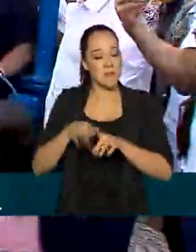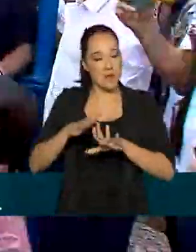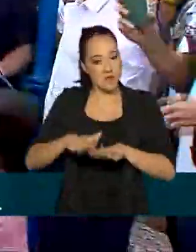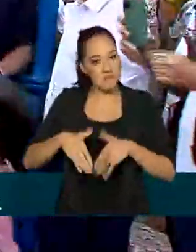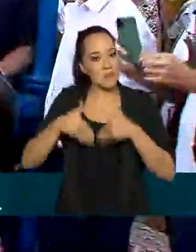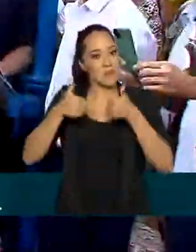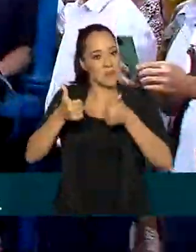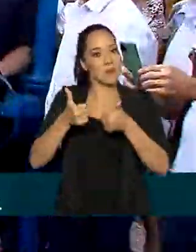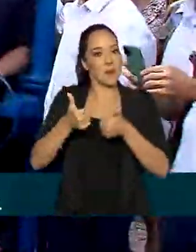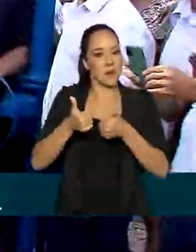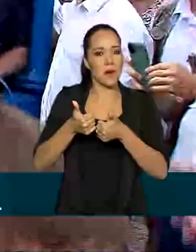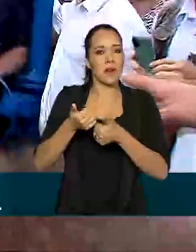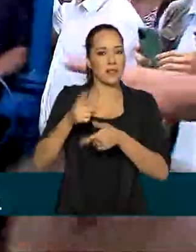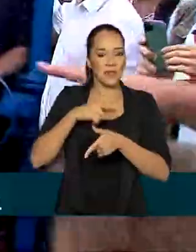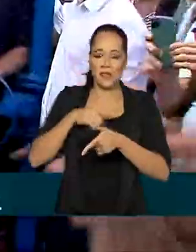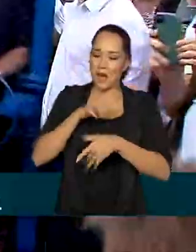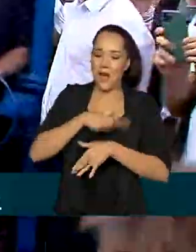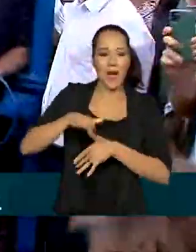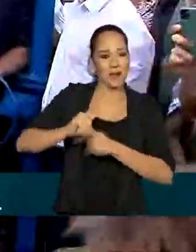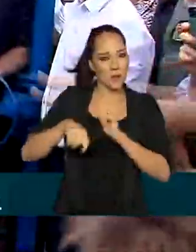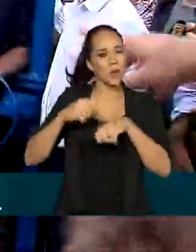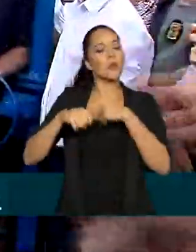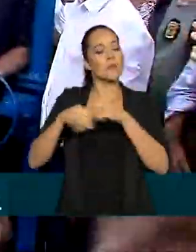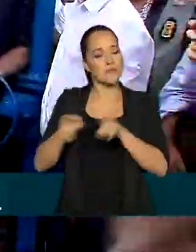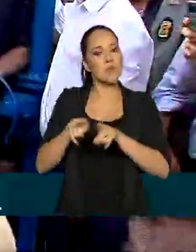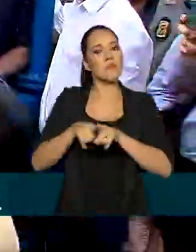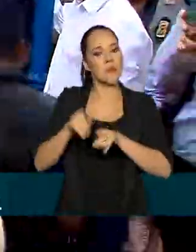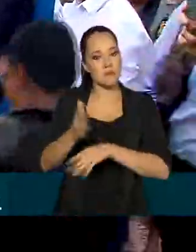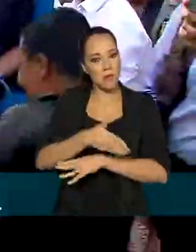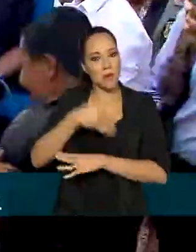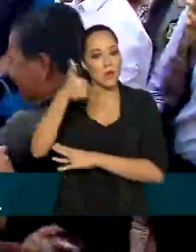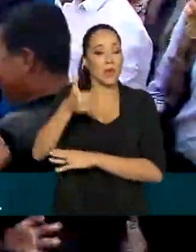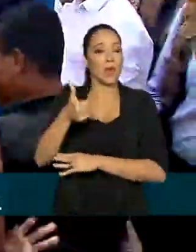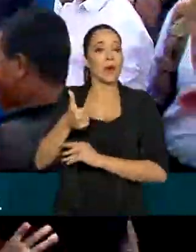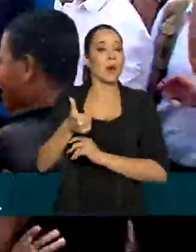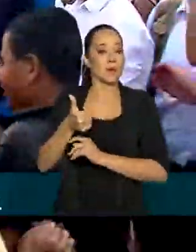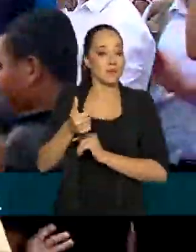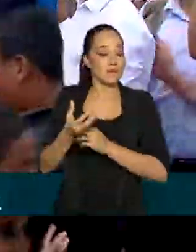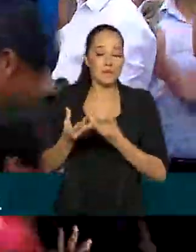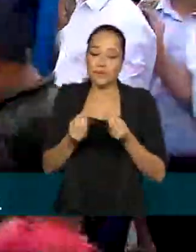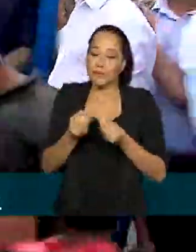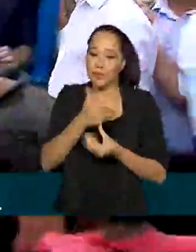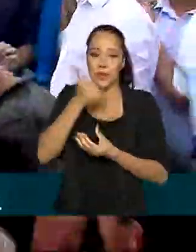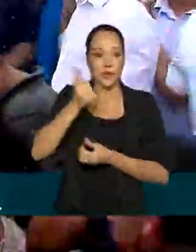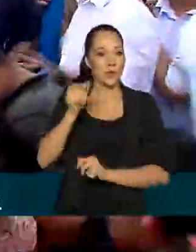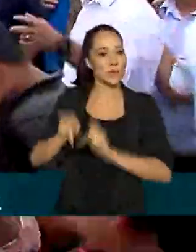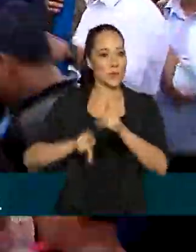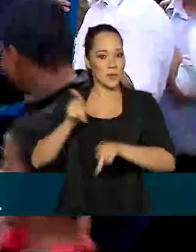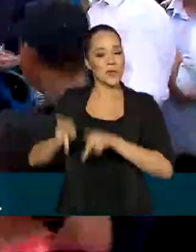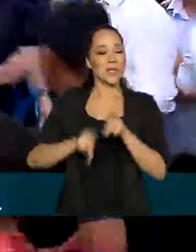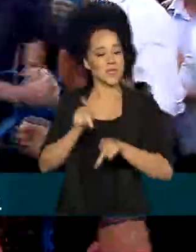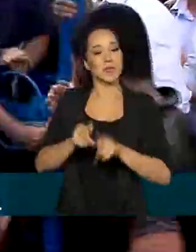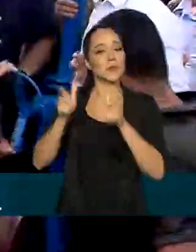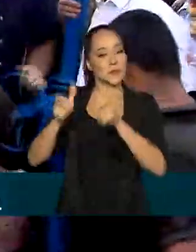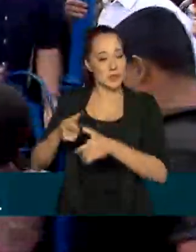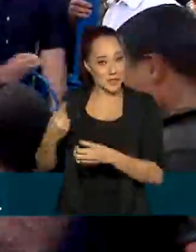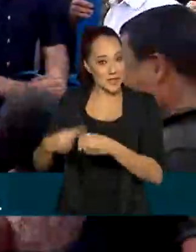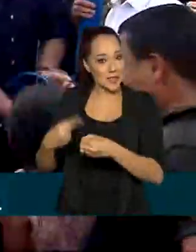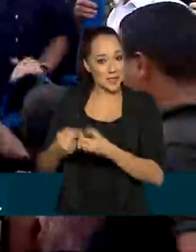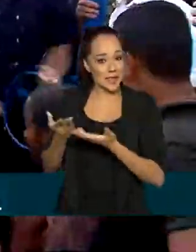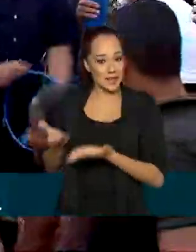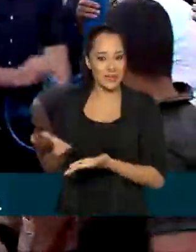condições de produção econômica, muito melhores para a população desta localidade.